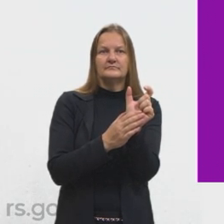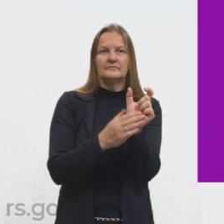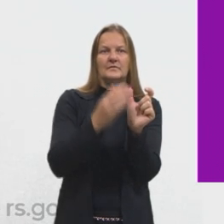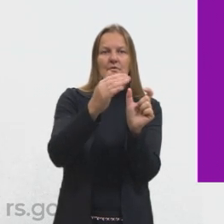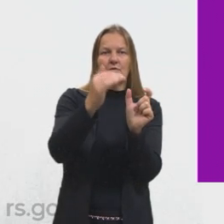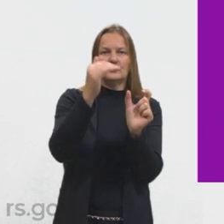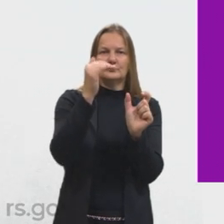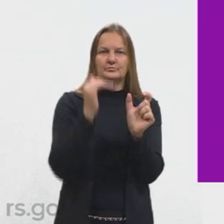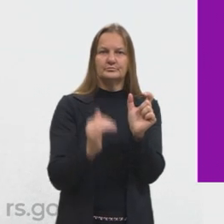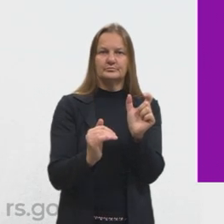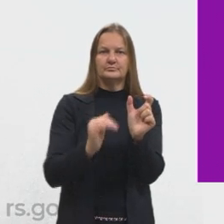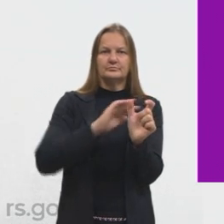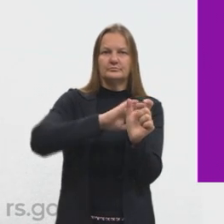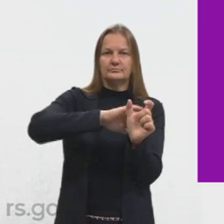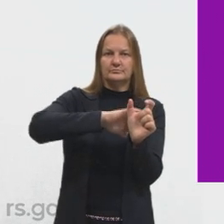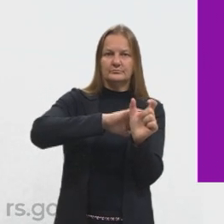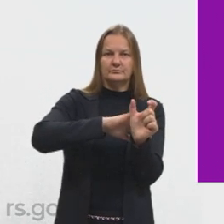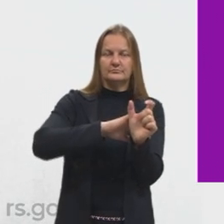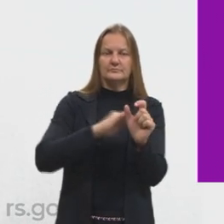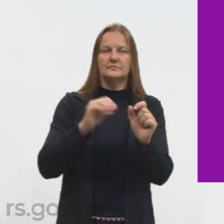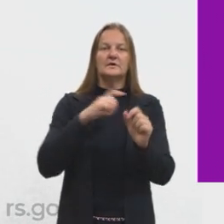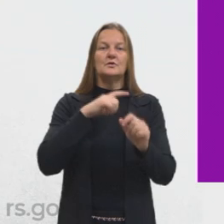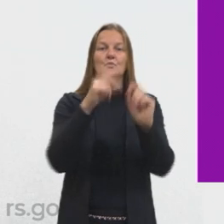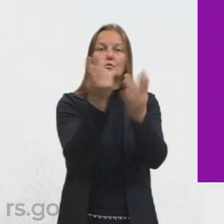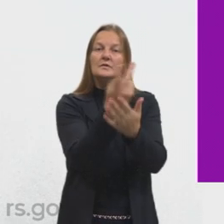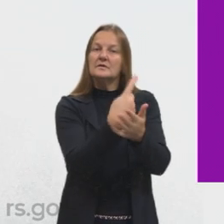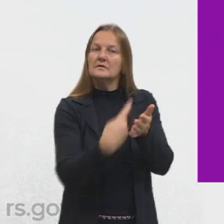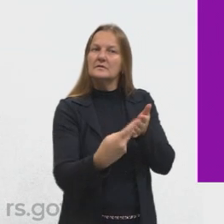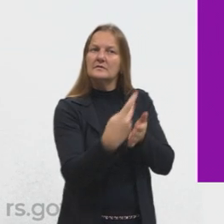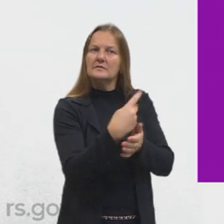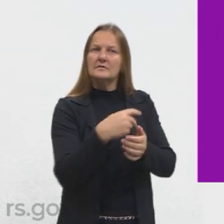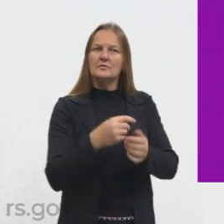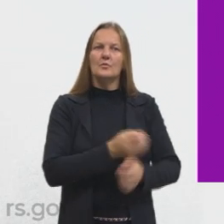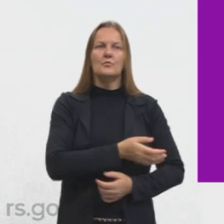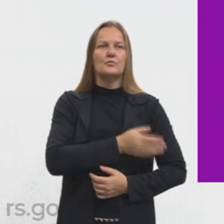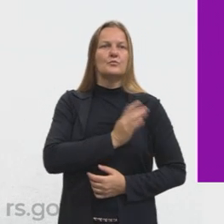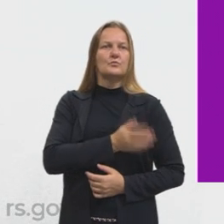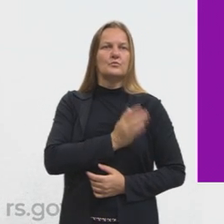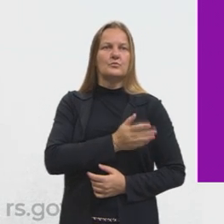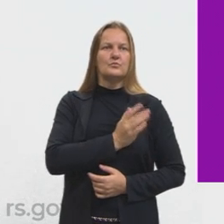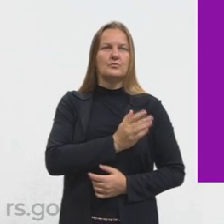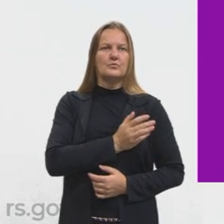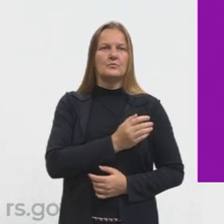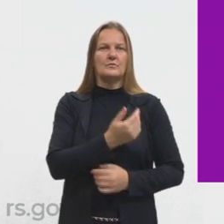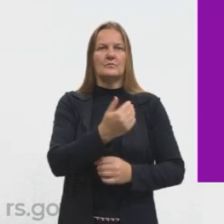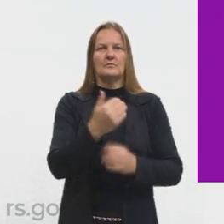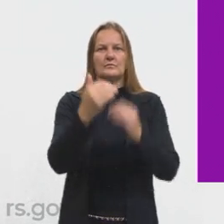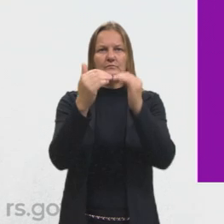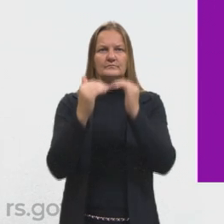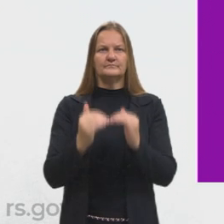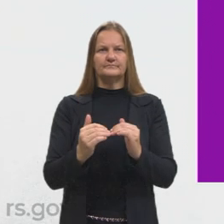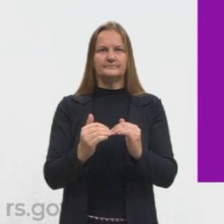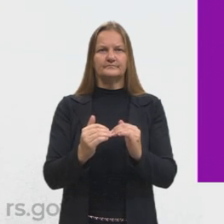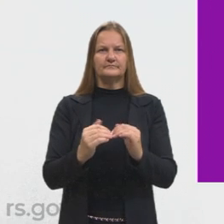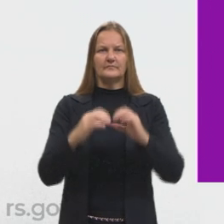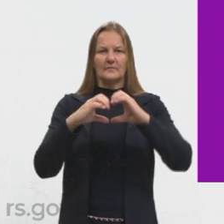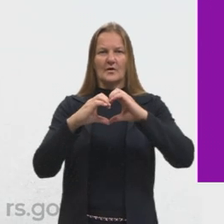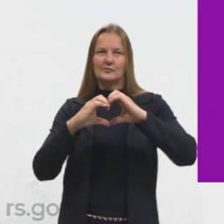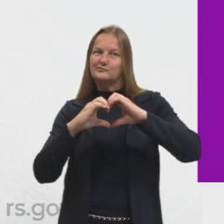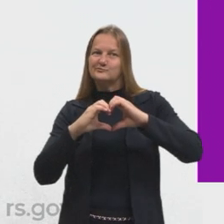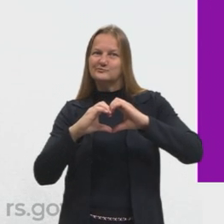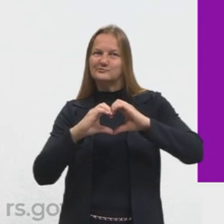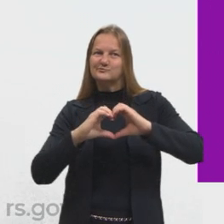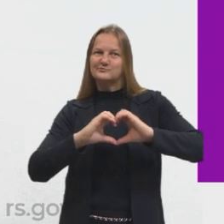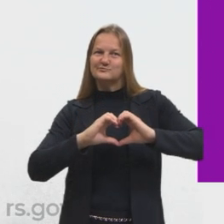Embaixo de denotação a gente tem um coração e embaixo de conotação a gente tem duas mãos fazendo o